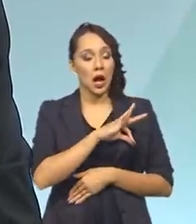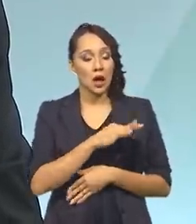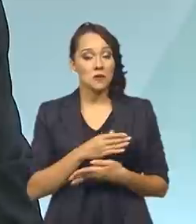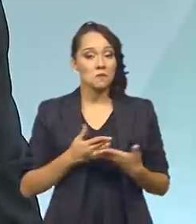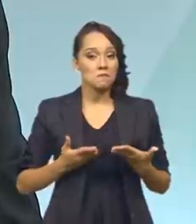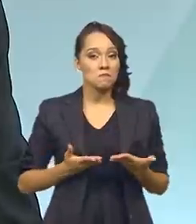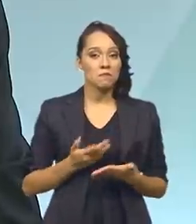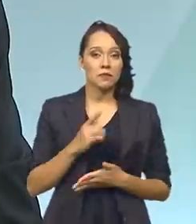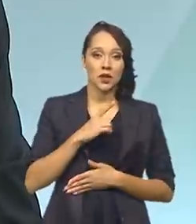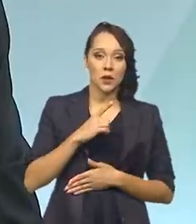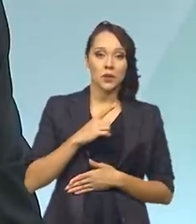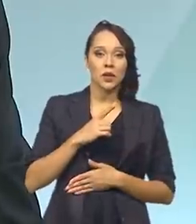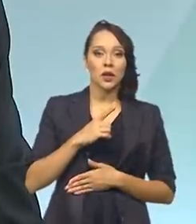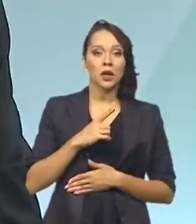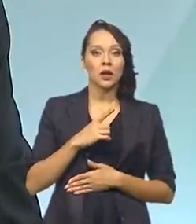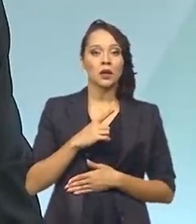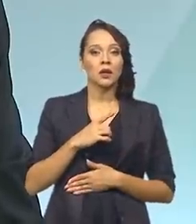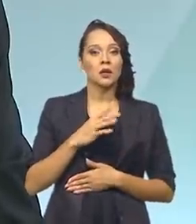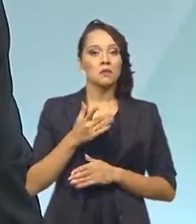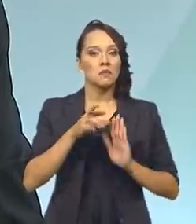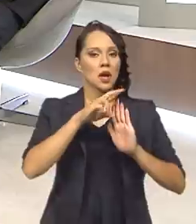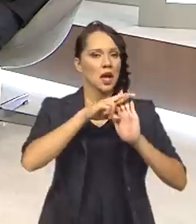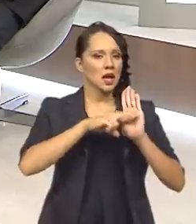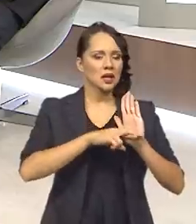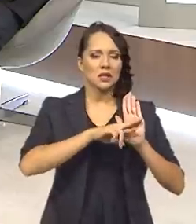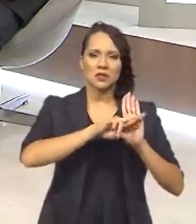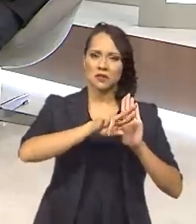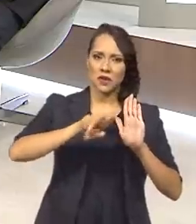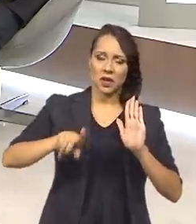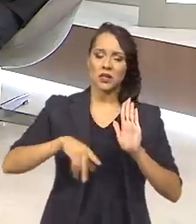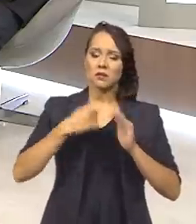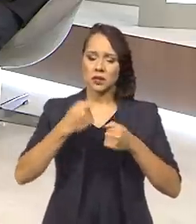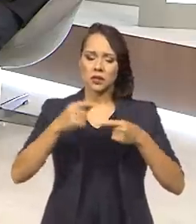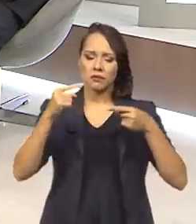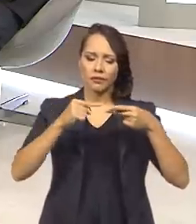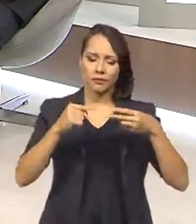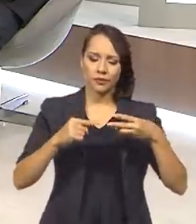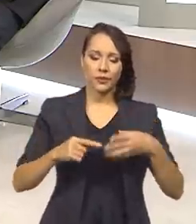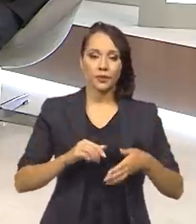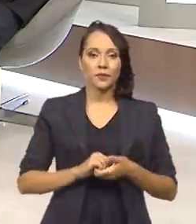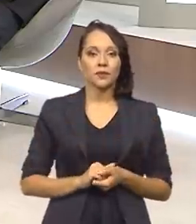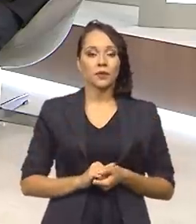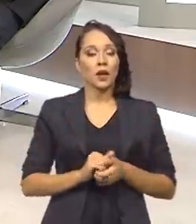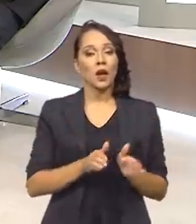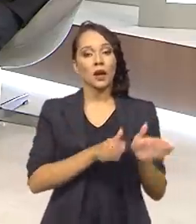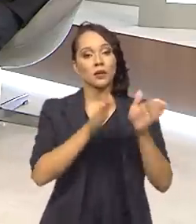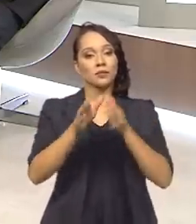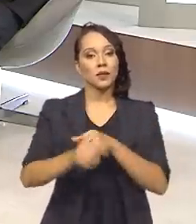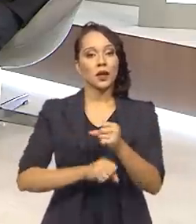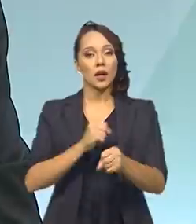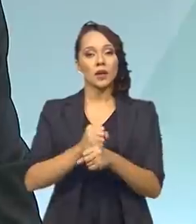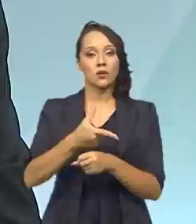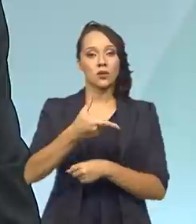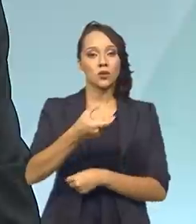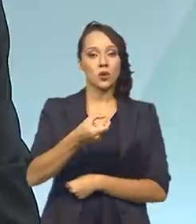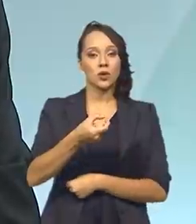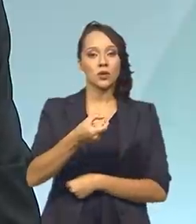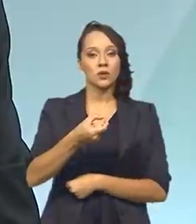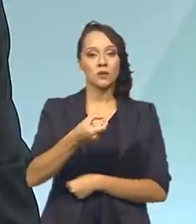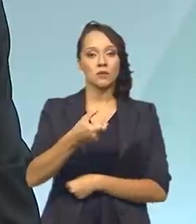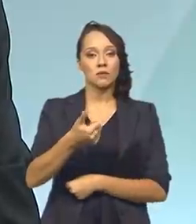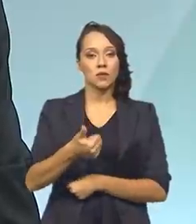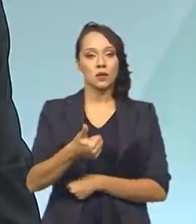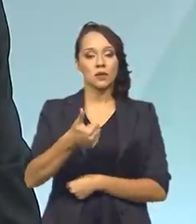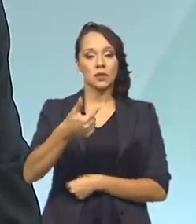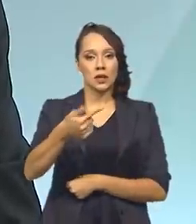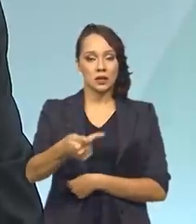tem os condicionantes. Em 2017, houve uma outra lei que aperfeiçoou